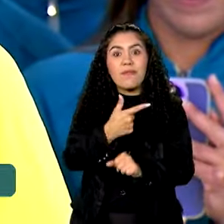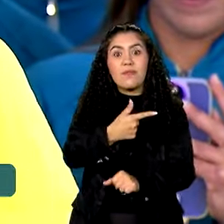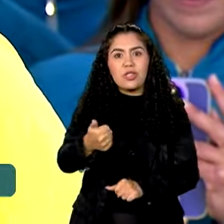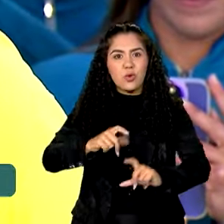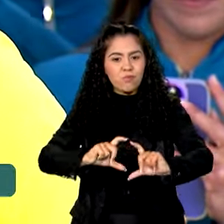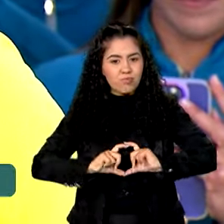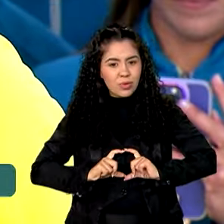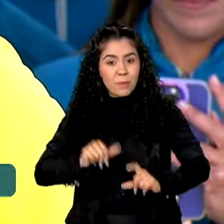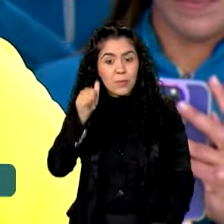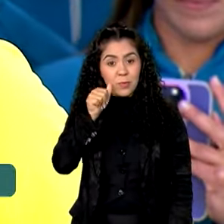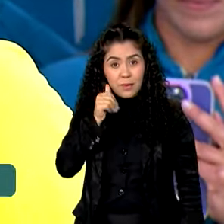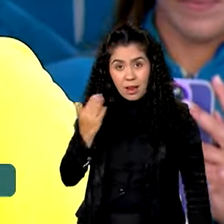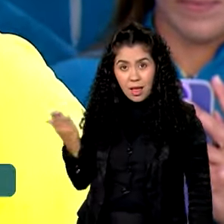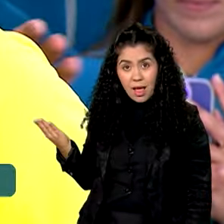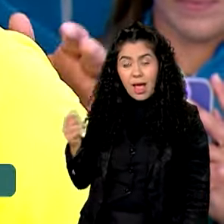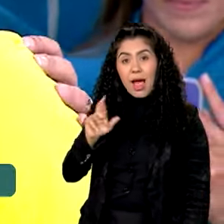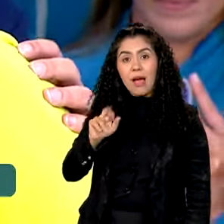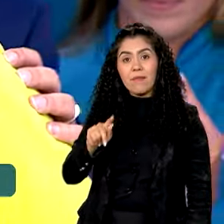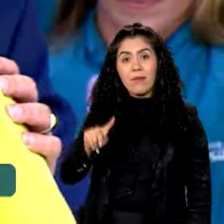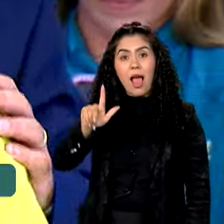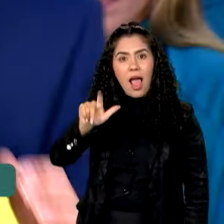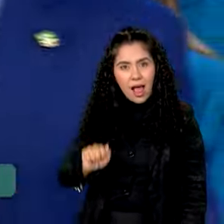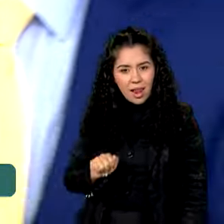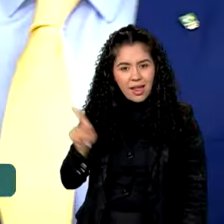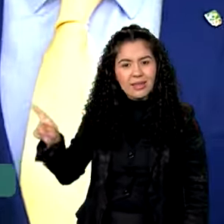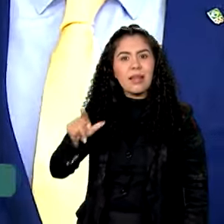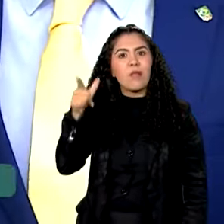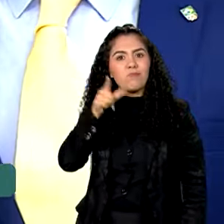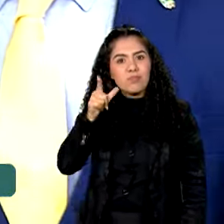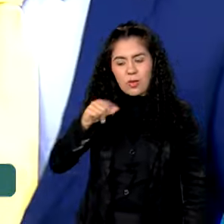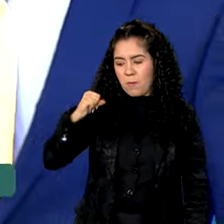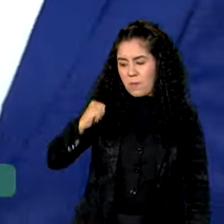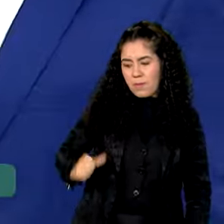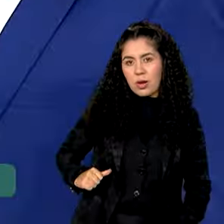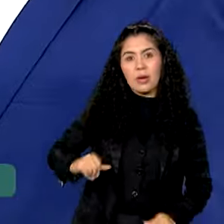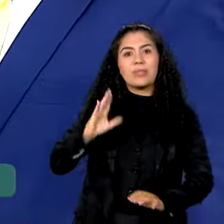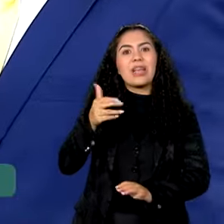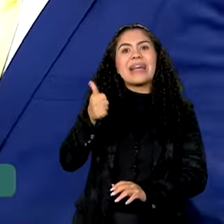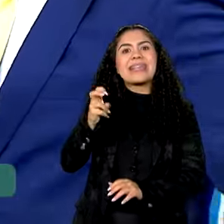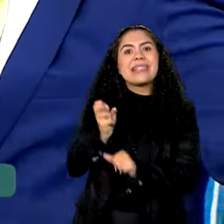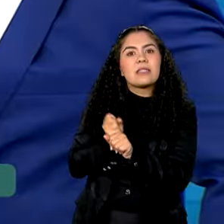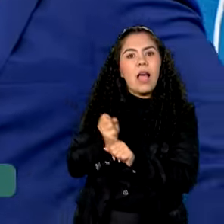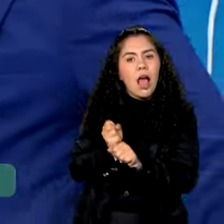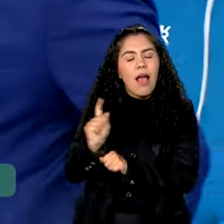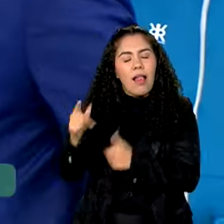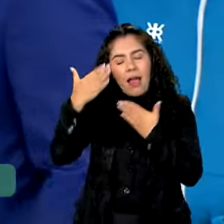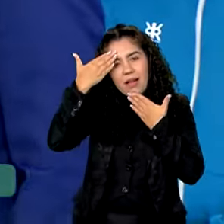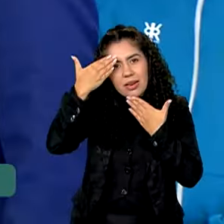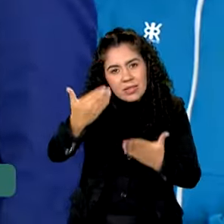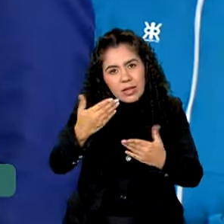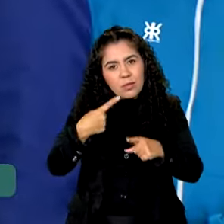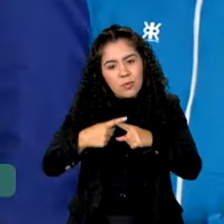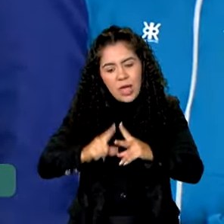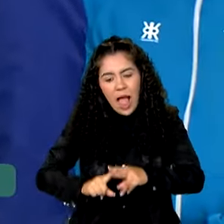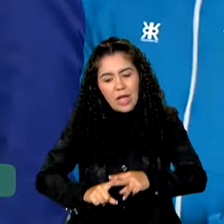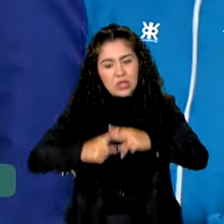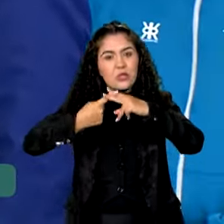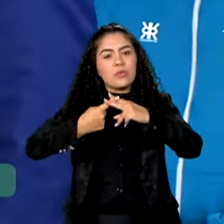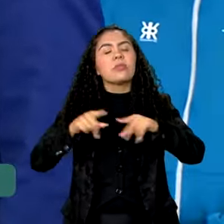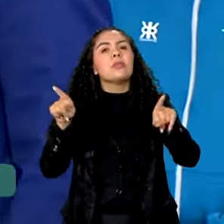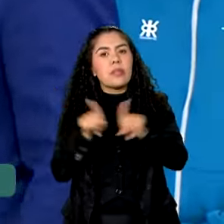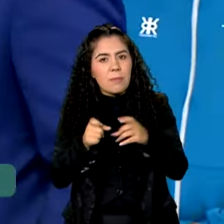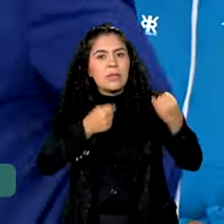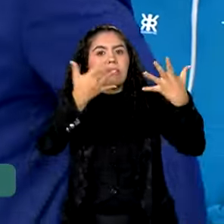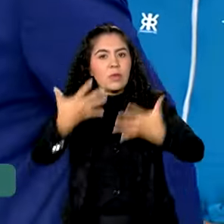judoca Rafaela Silva, beneficiária do programa, há 15 anos, agradeceu o reajuste e destacou a